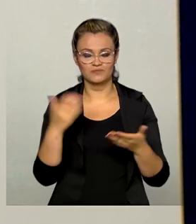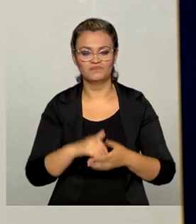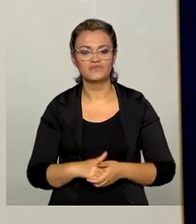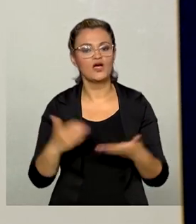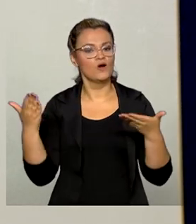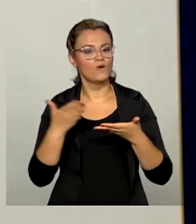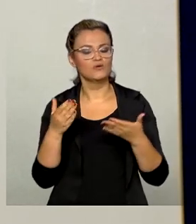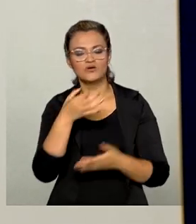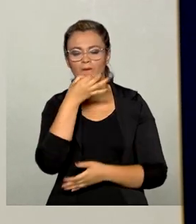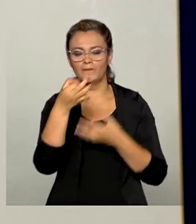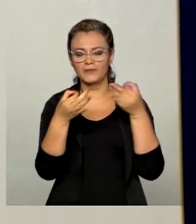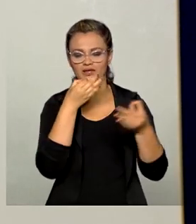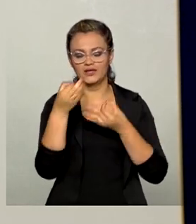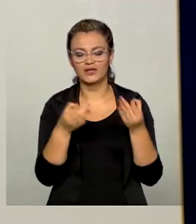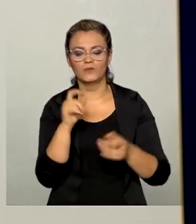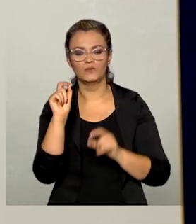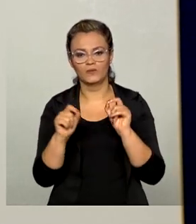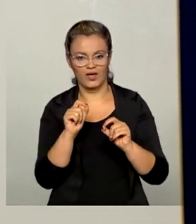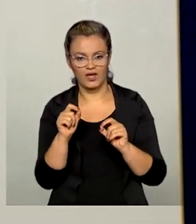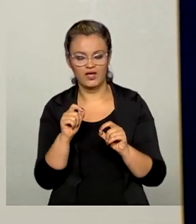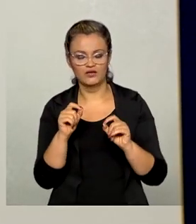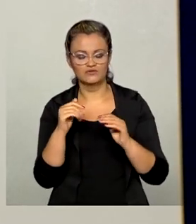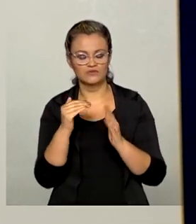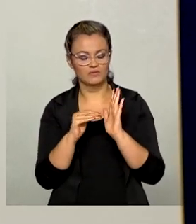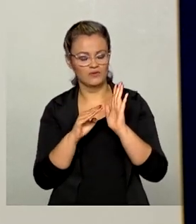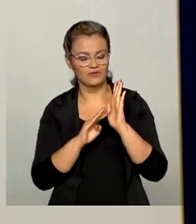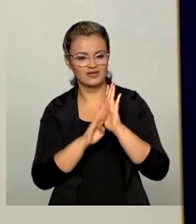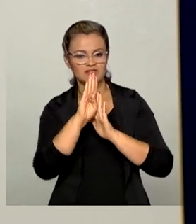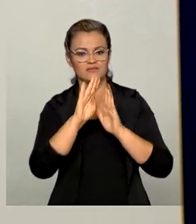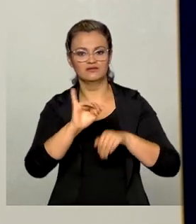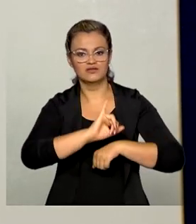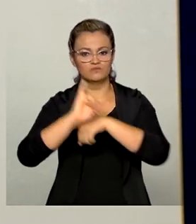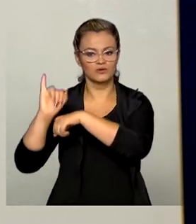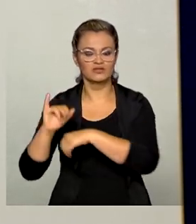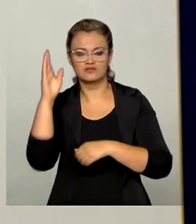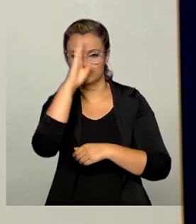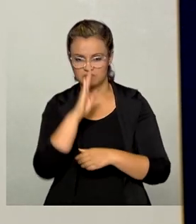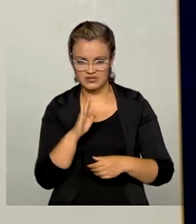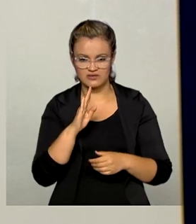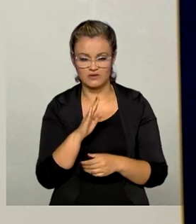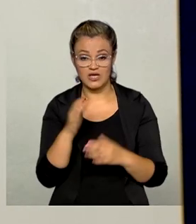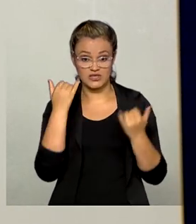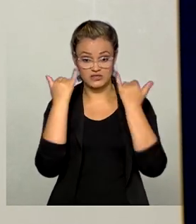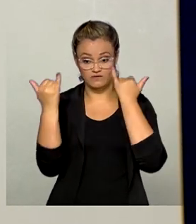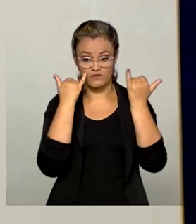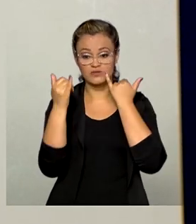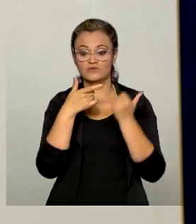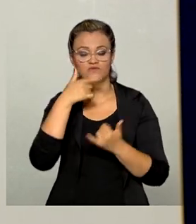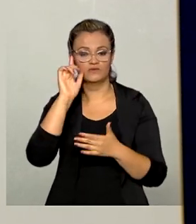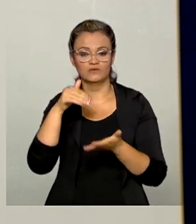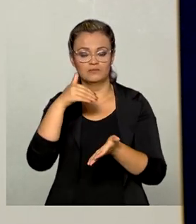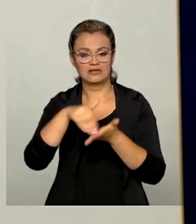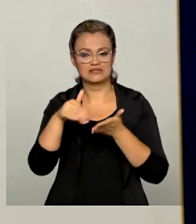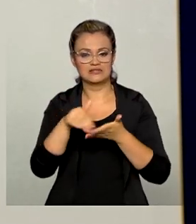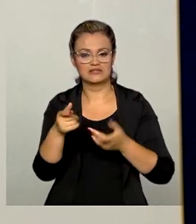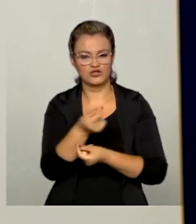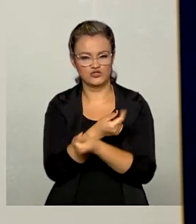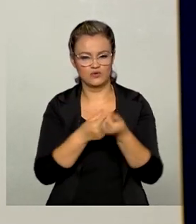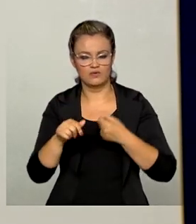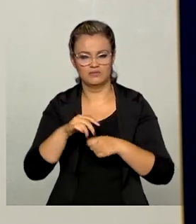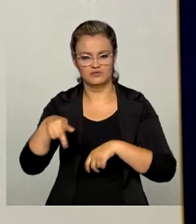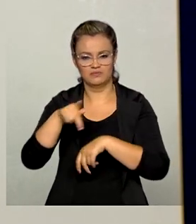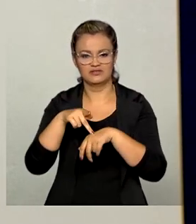Hoje o nosso comentário será sobre o crescimento das exportações brasileiras. Os dados foram divulgados ontem pela Secretaria de Comércio Exterior,